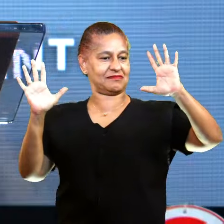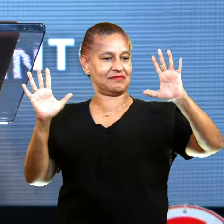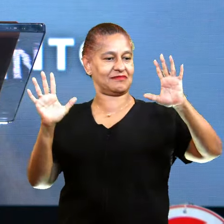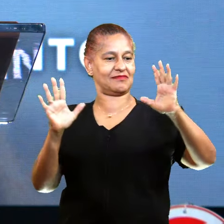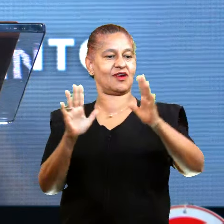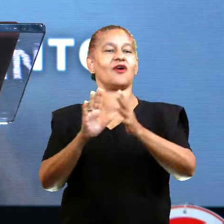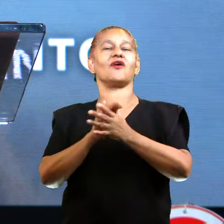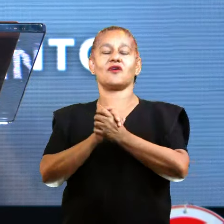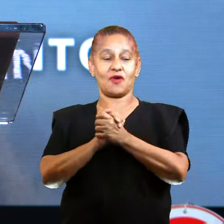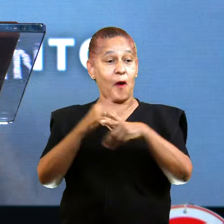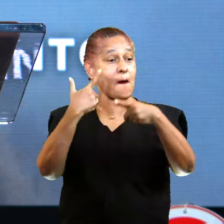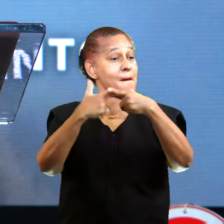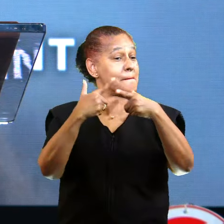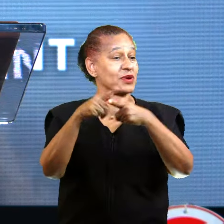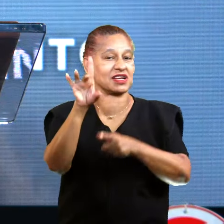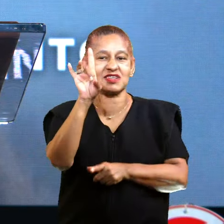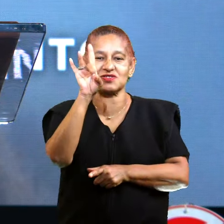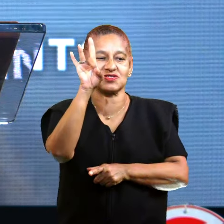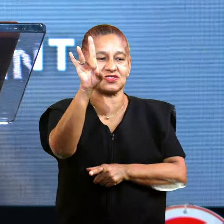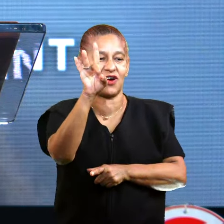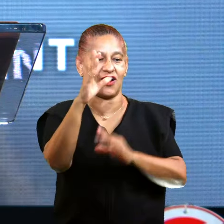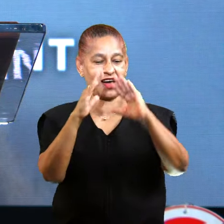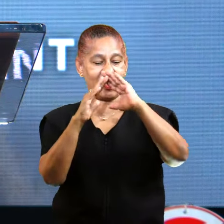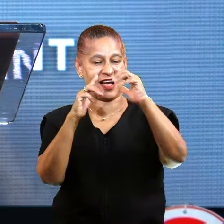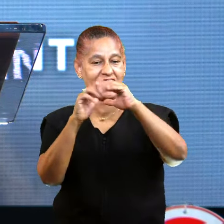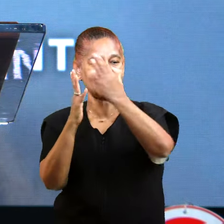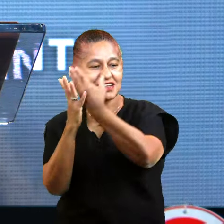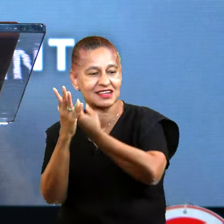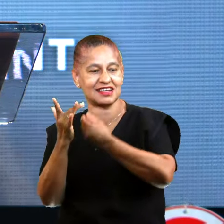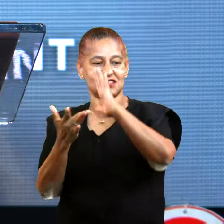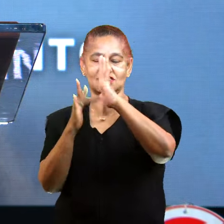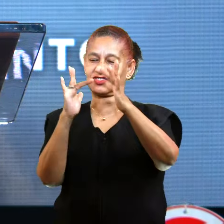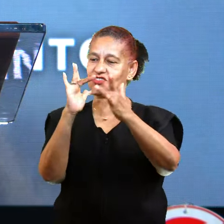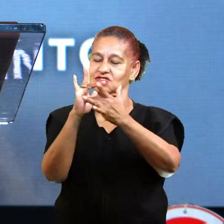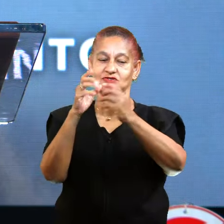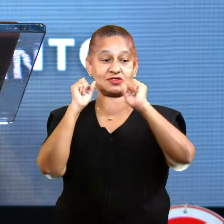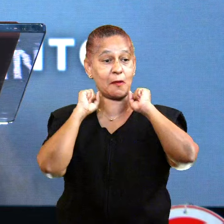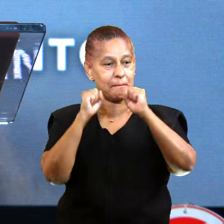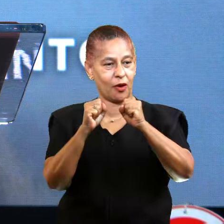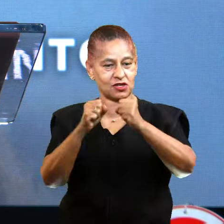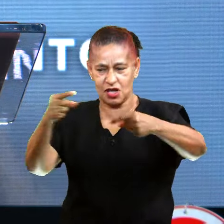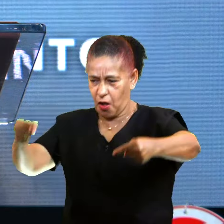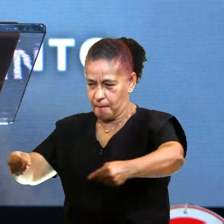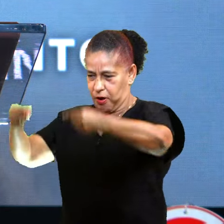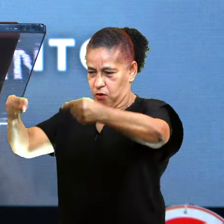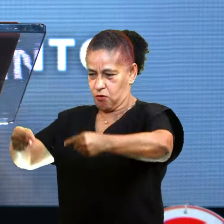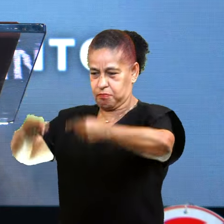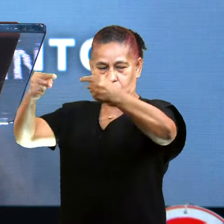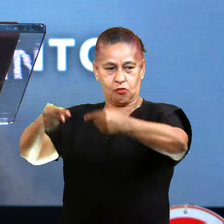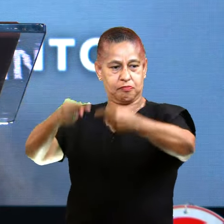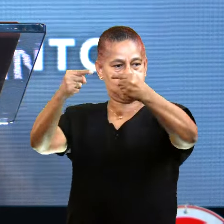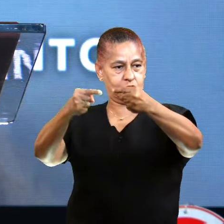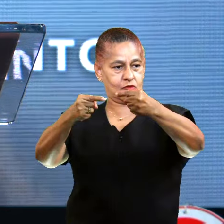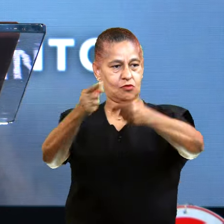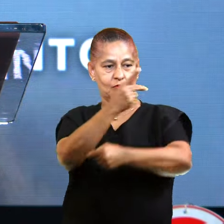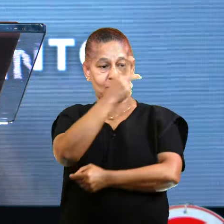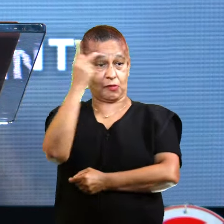Porque só a igreja pode enfrentar as legiões de demônios que se tomam posse do corpo de alguém.